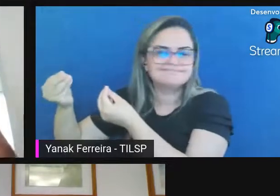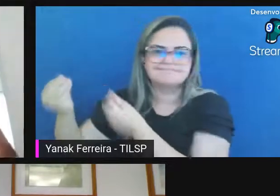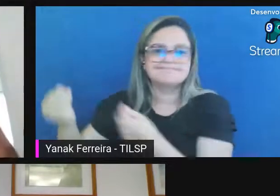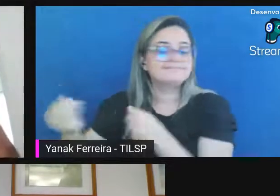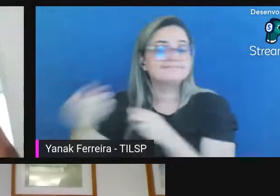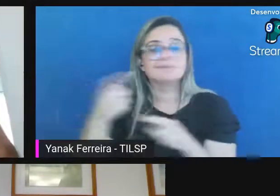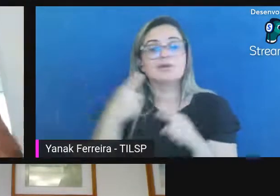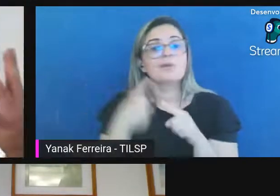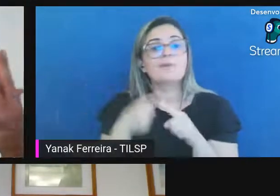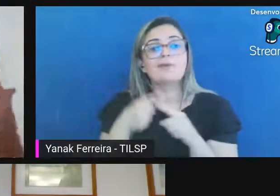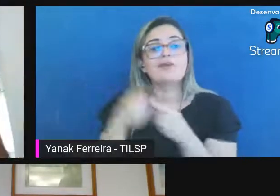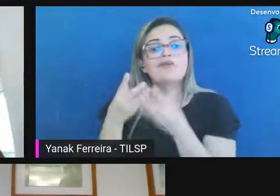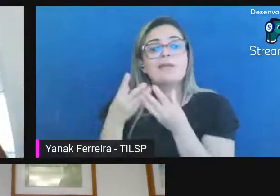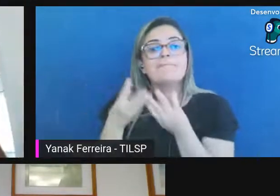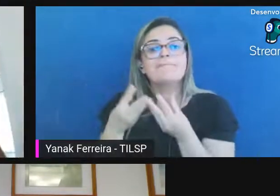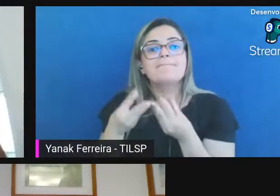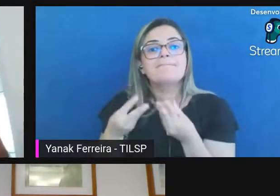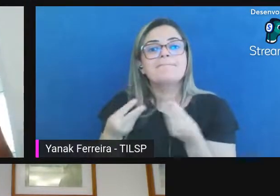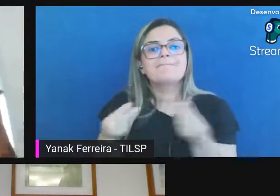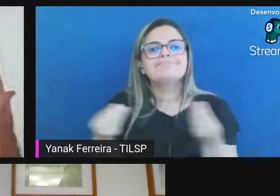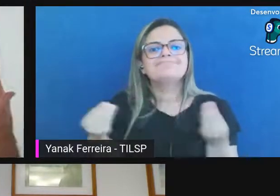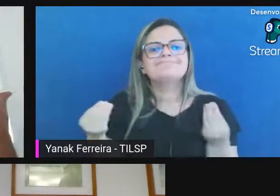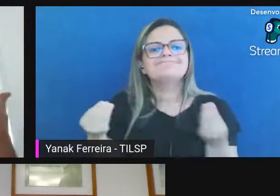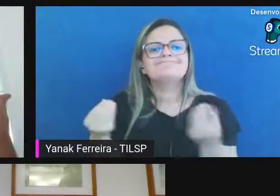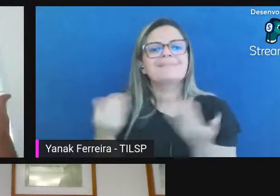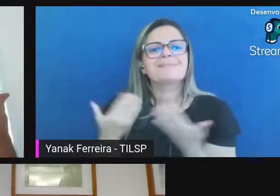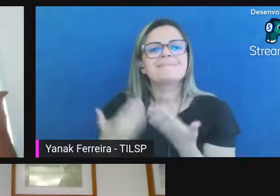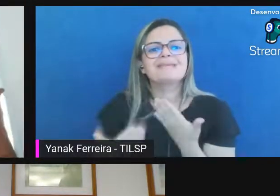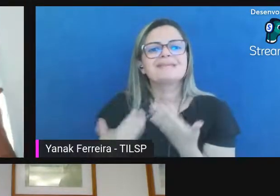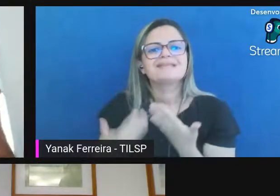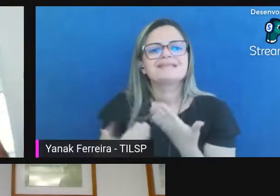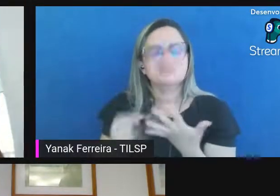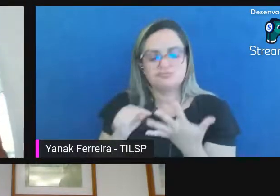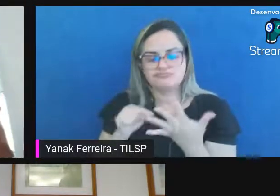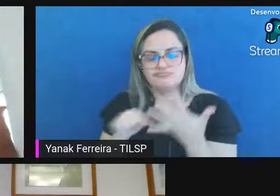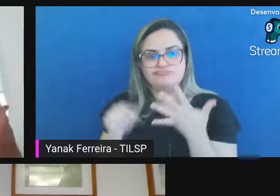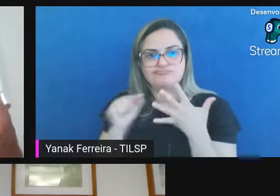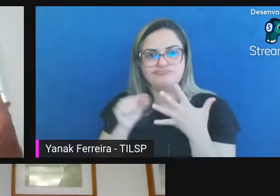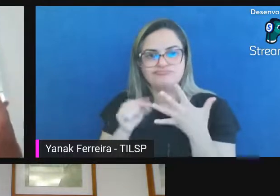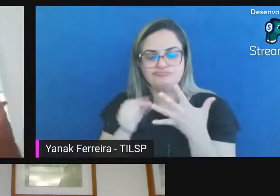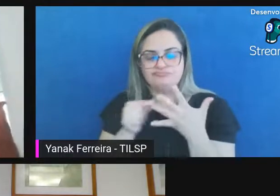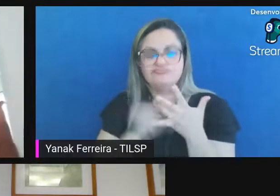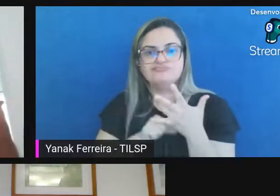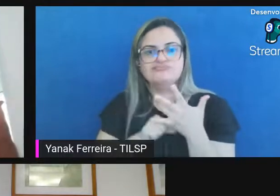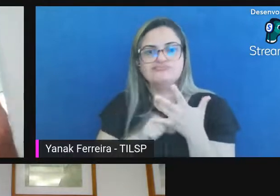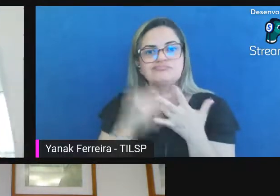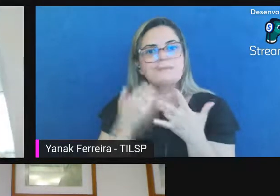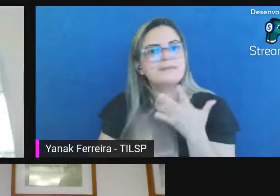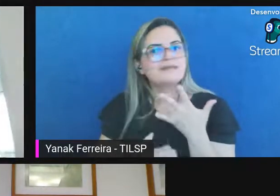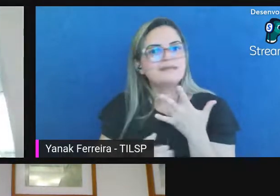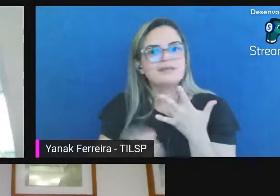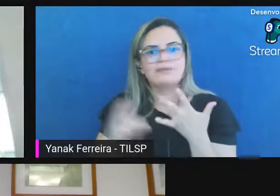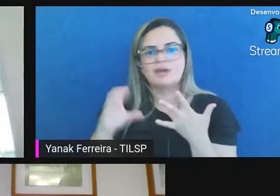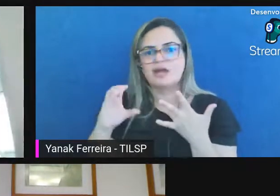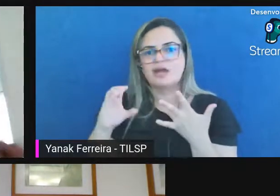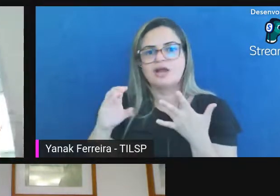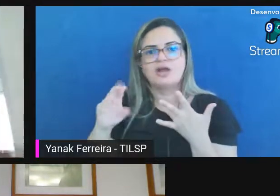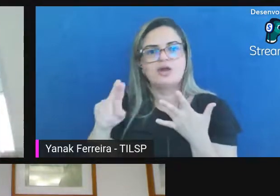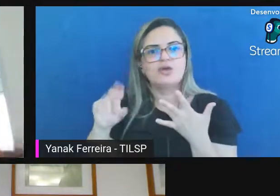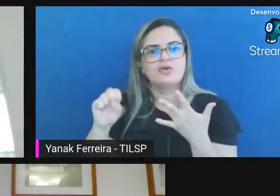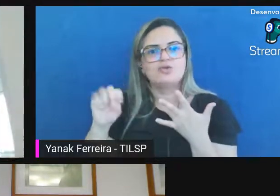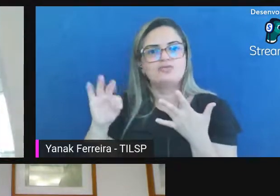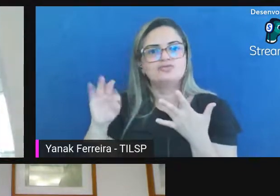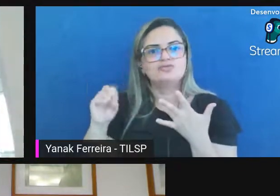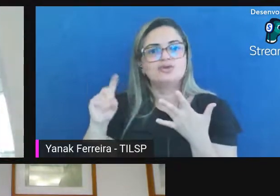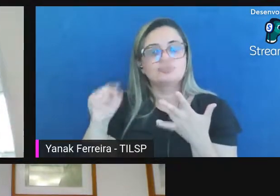foi perdido um dos elementos da autenticidade que é a custódia e essa custódia não